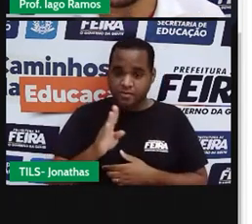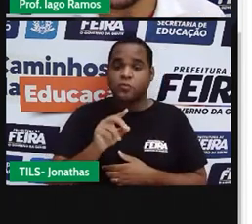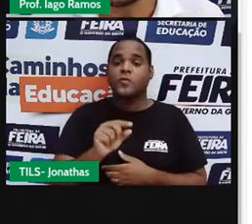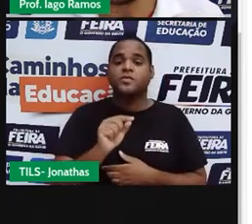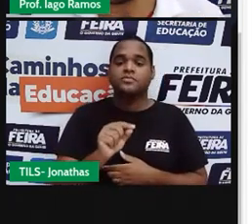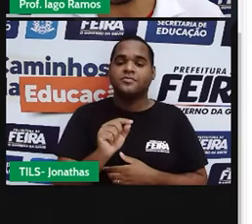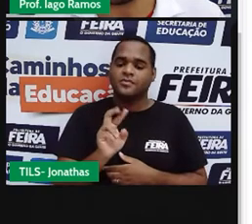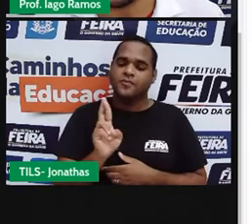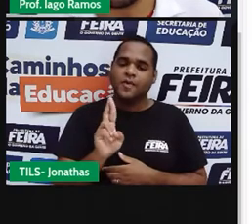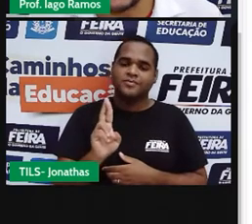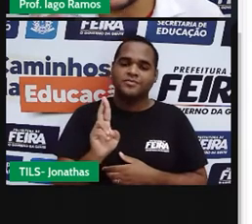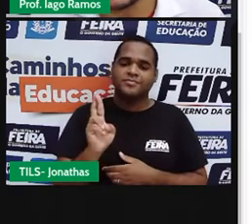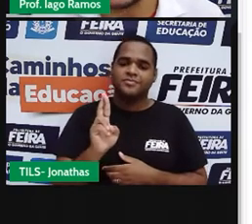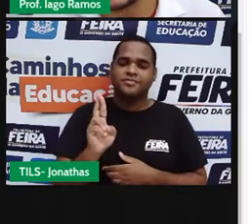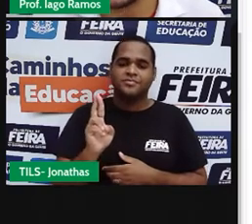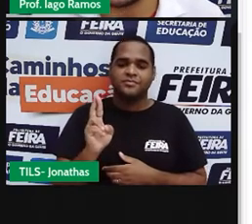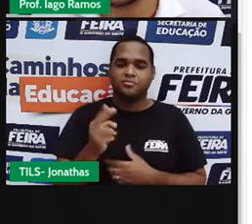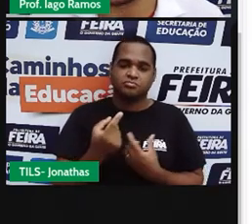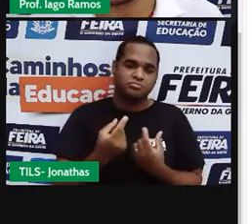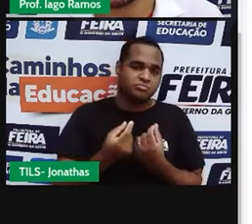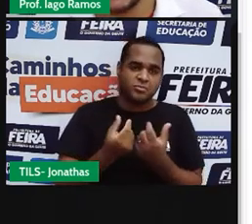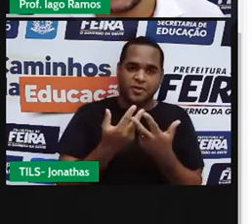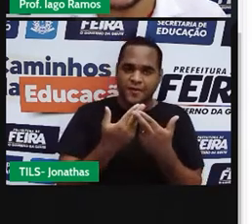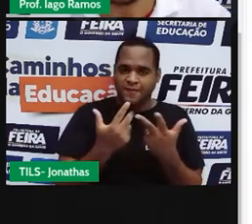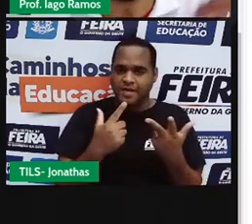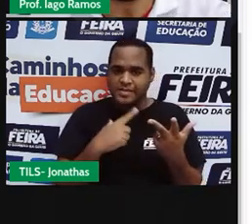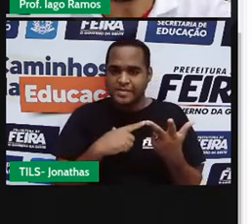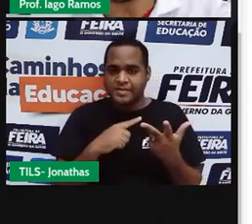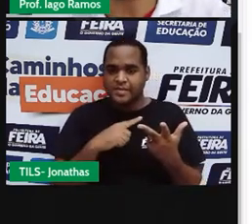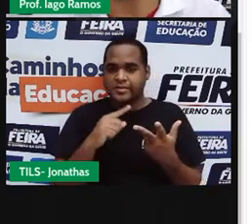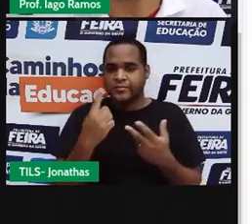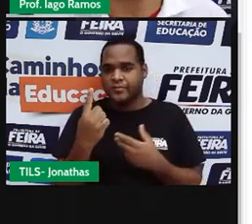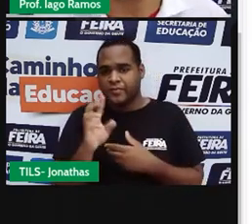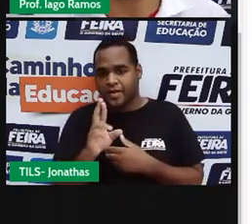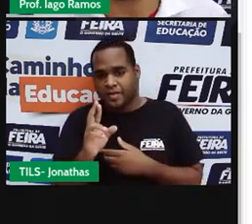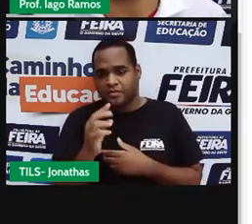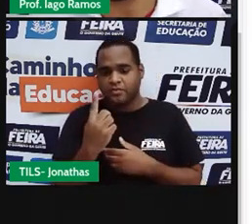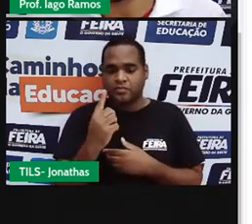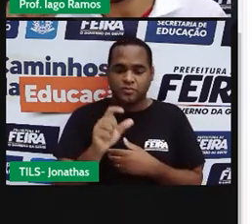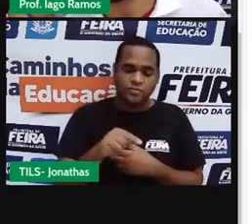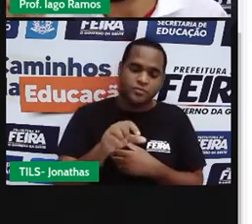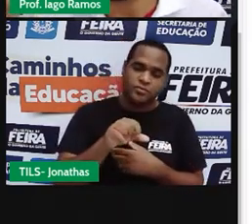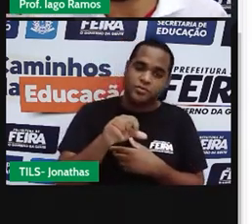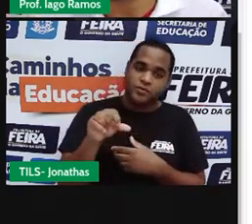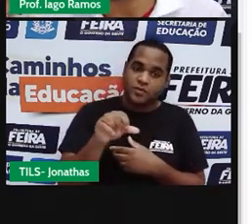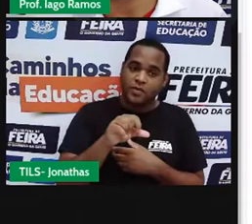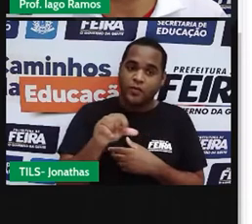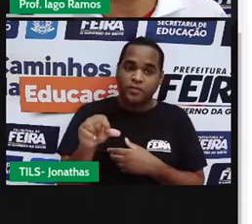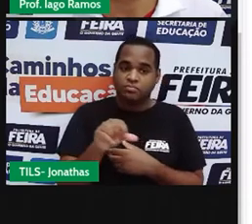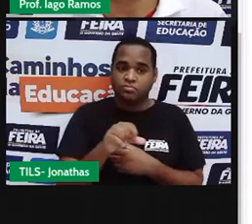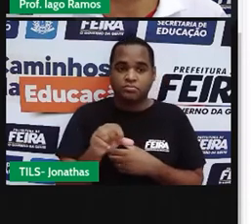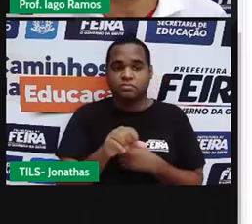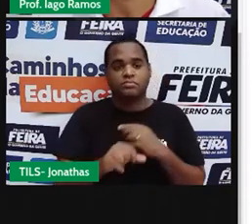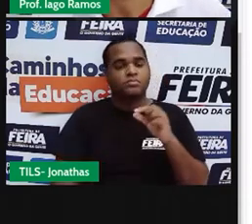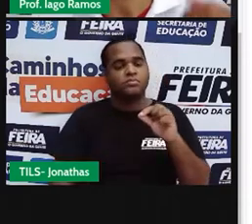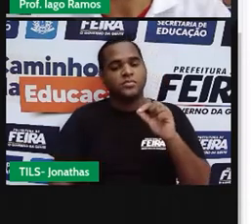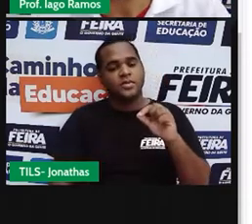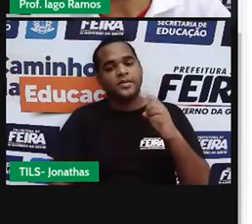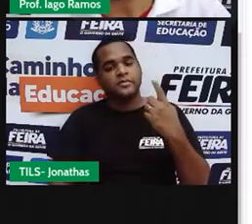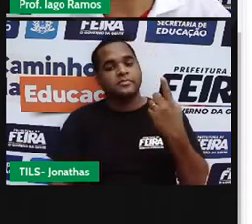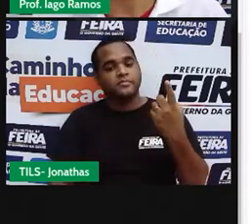Então, olhe o preço das coisas, né? 1,99, ó, 1,99.